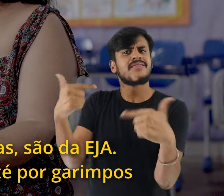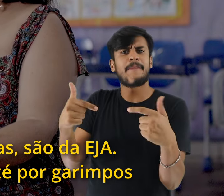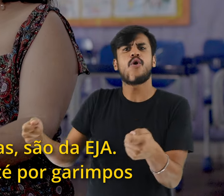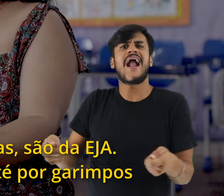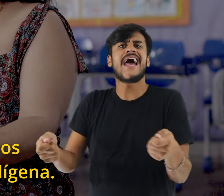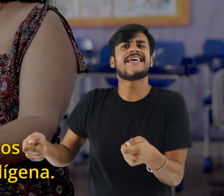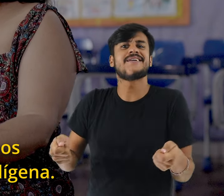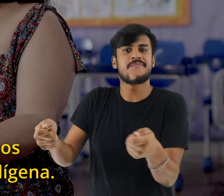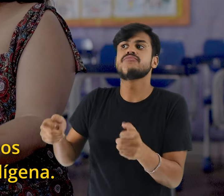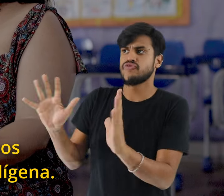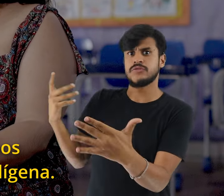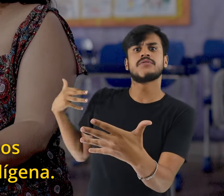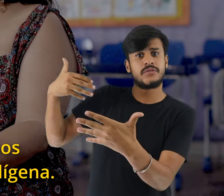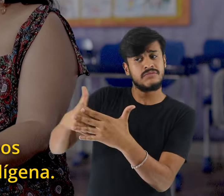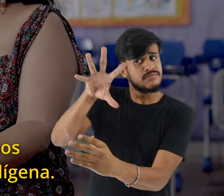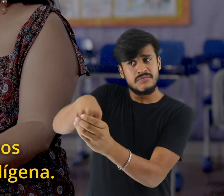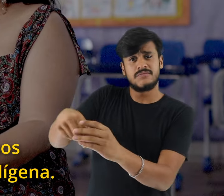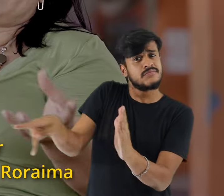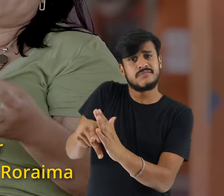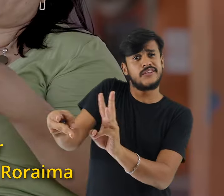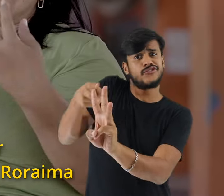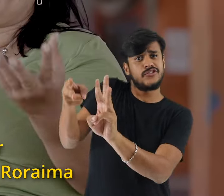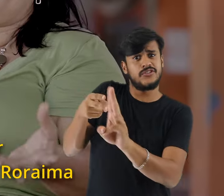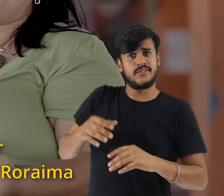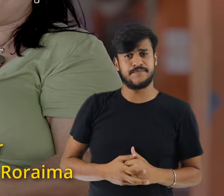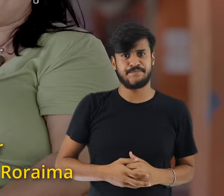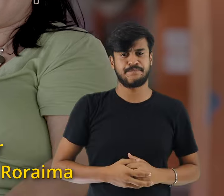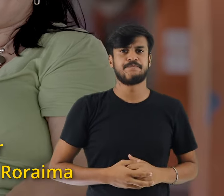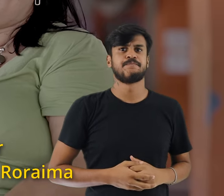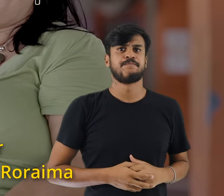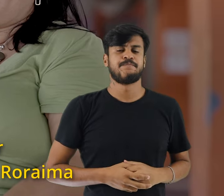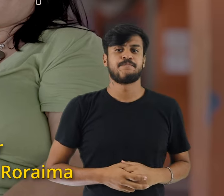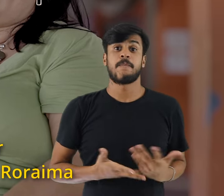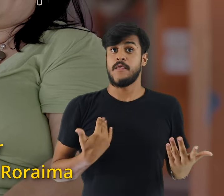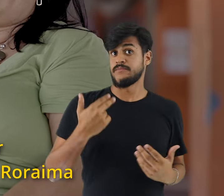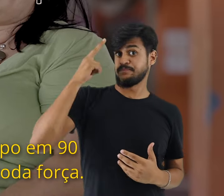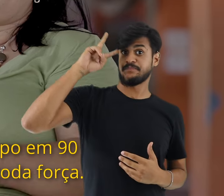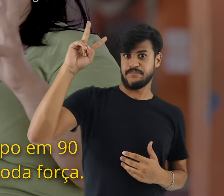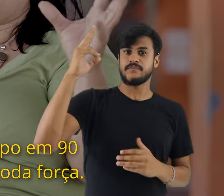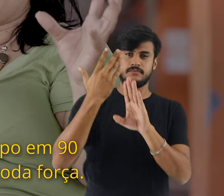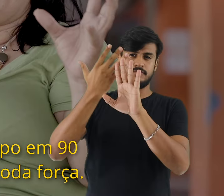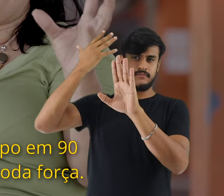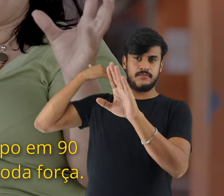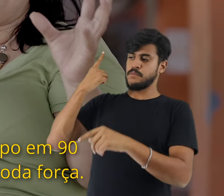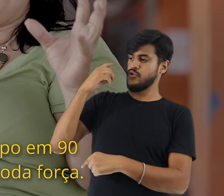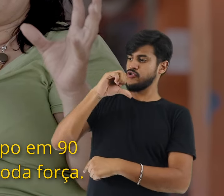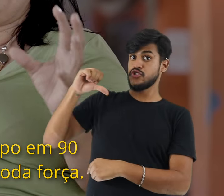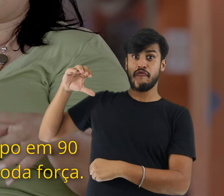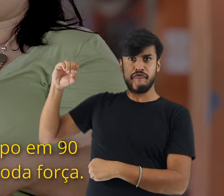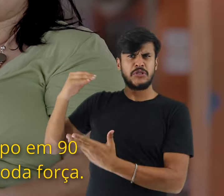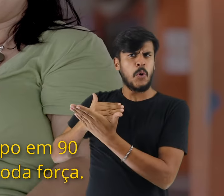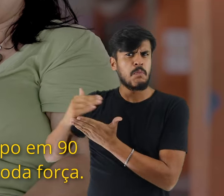garimpos, que esses garimpos dentro da terra indígena. Se a gente for historicamente falar, Roraima, ele teve o boom do garimpo em